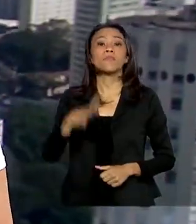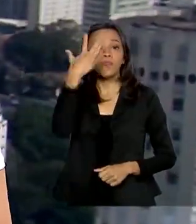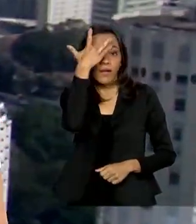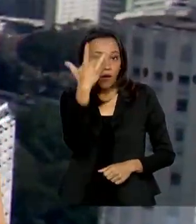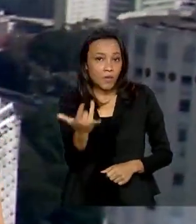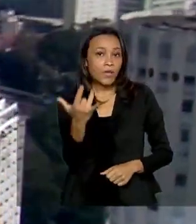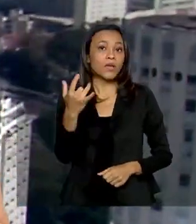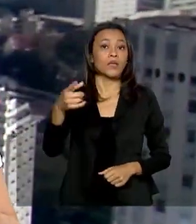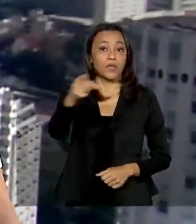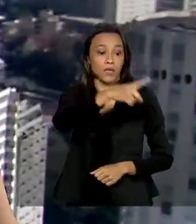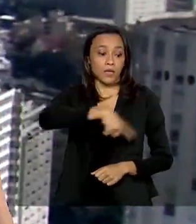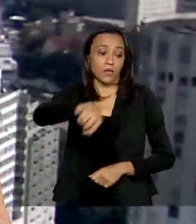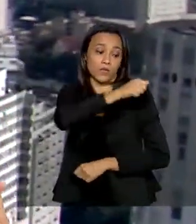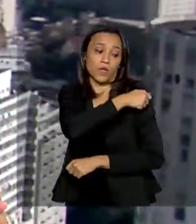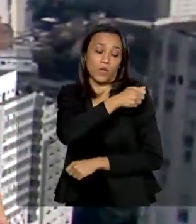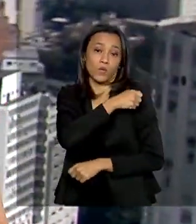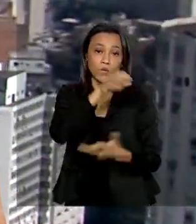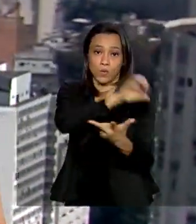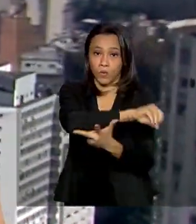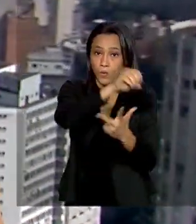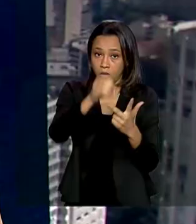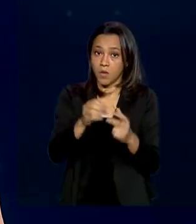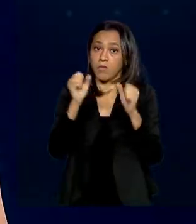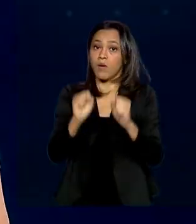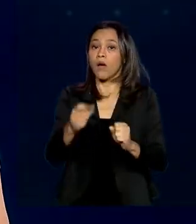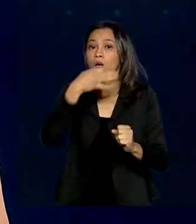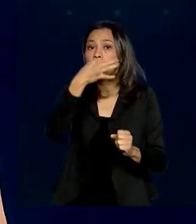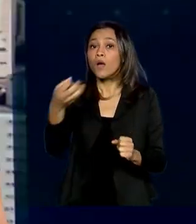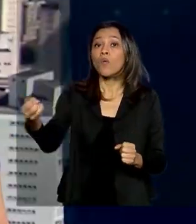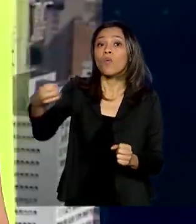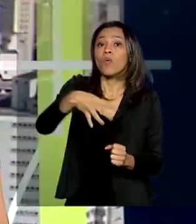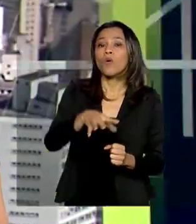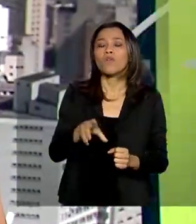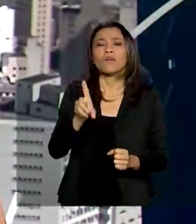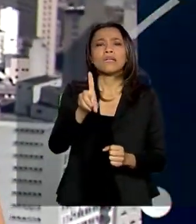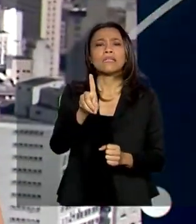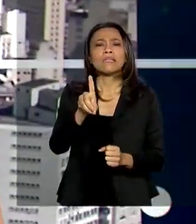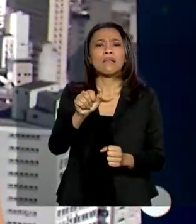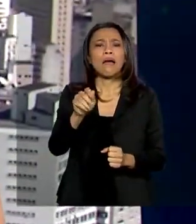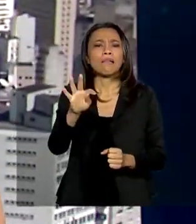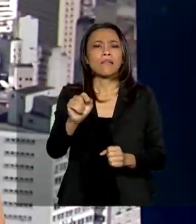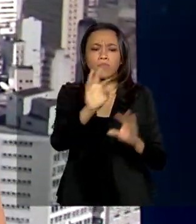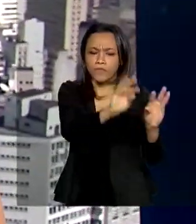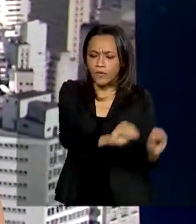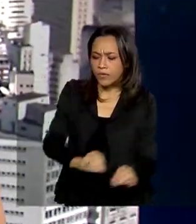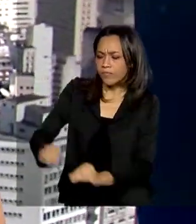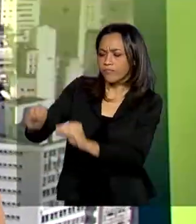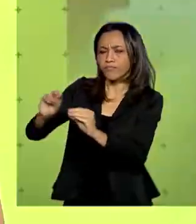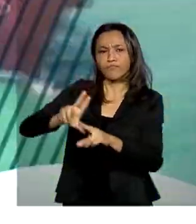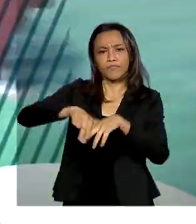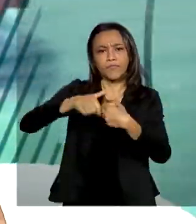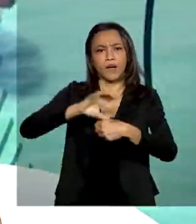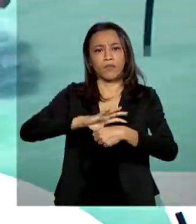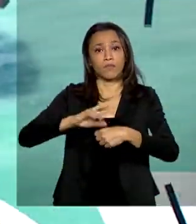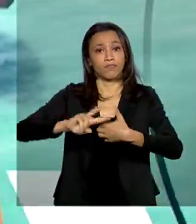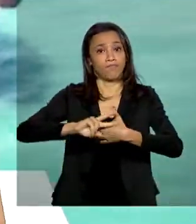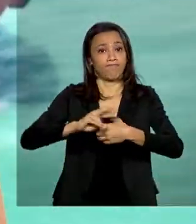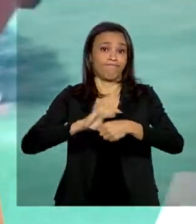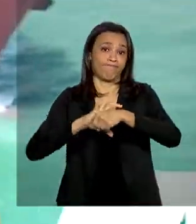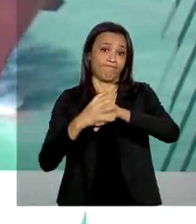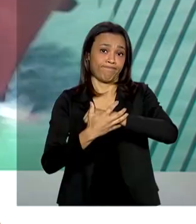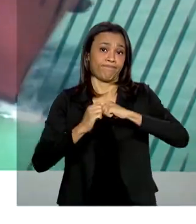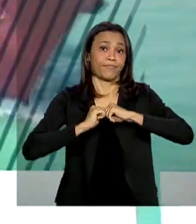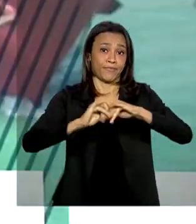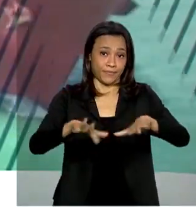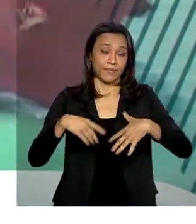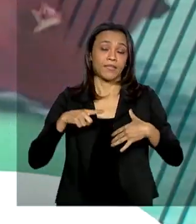amanhã, os candidatos do Enem vão poder opinar sobre a nova data de aplicação das provas, adiadas por causa da pandemia. O repórter Maurício